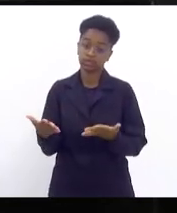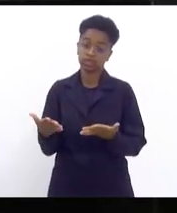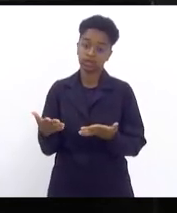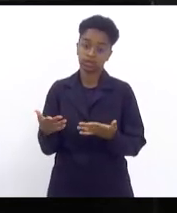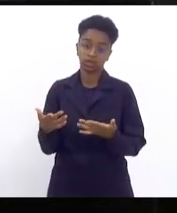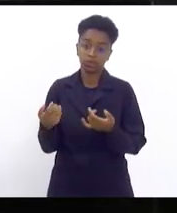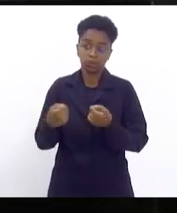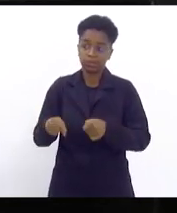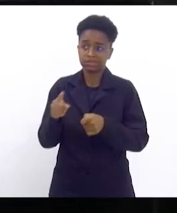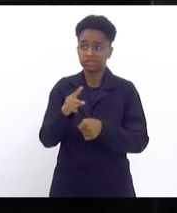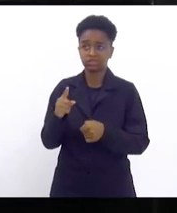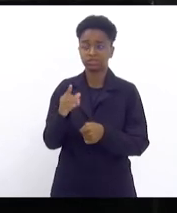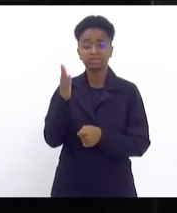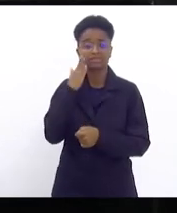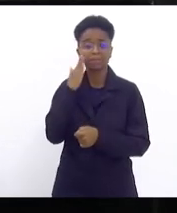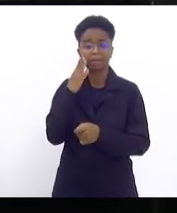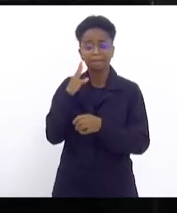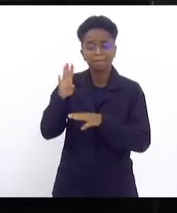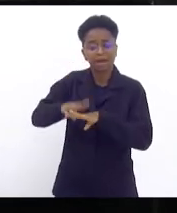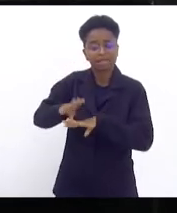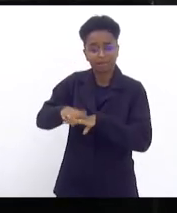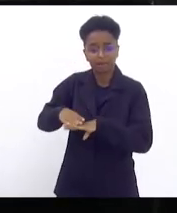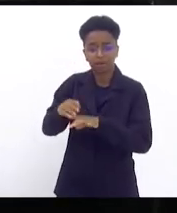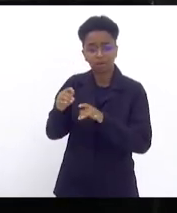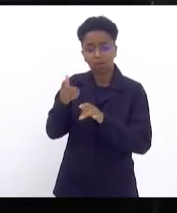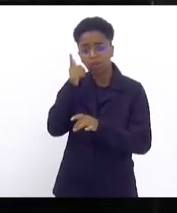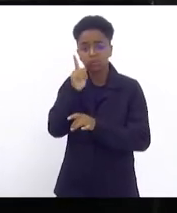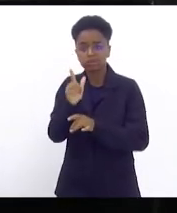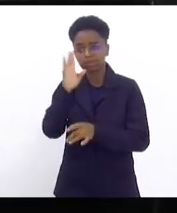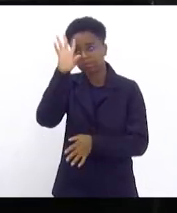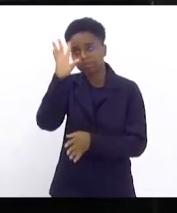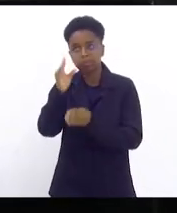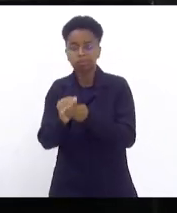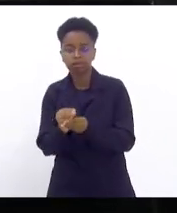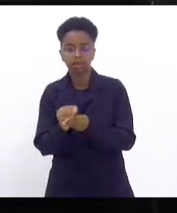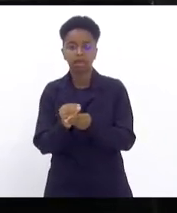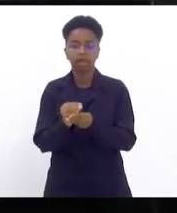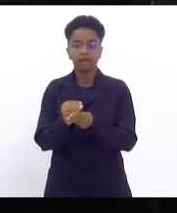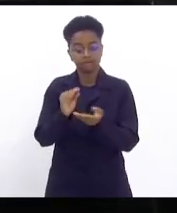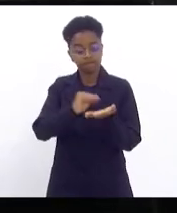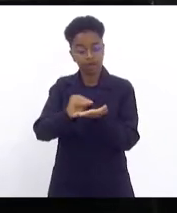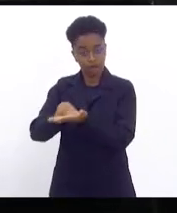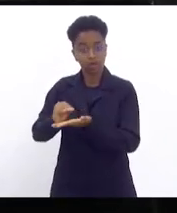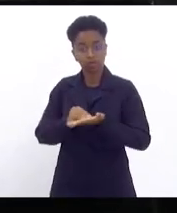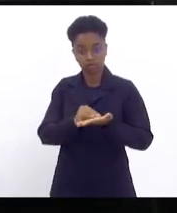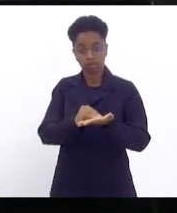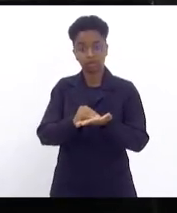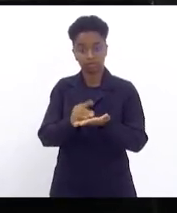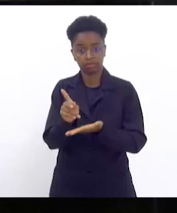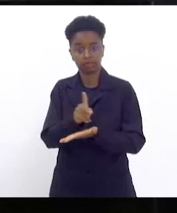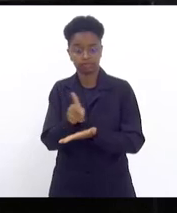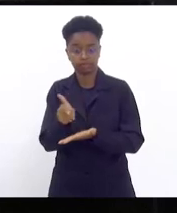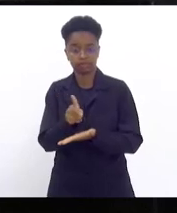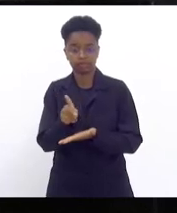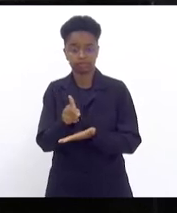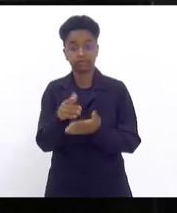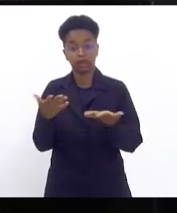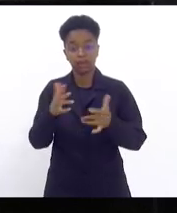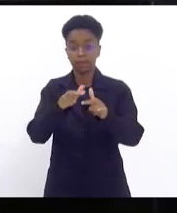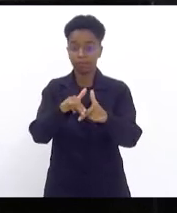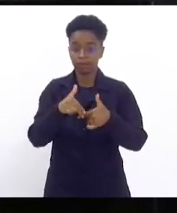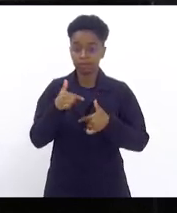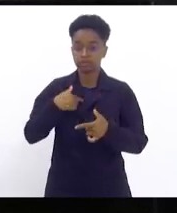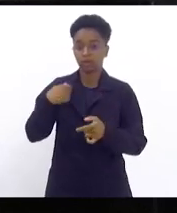matemática para poder fazer essa rápida compreensão da carência do nosso Estado. É por isso que eu venho